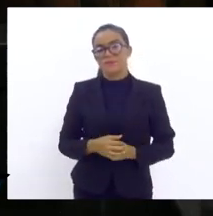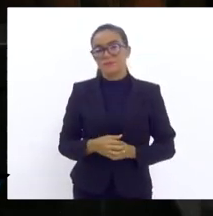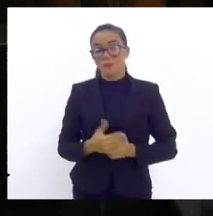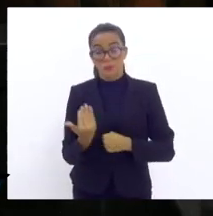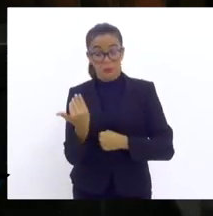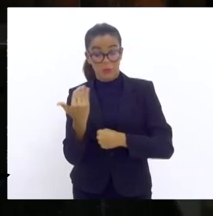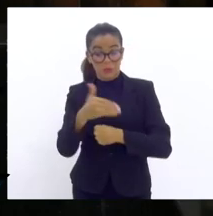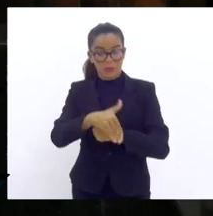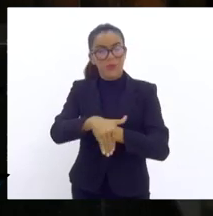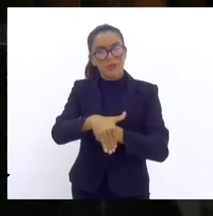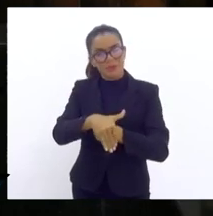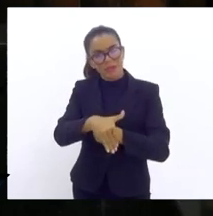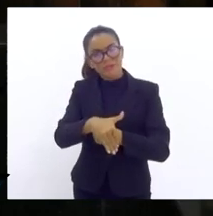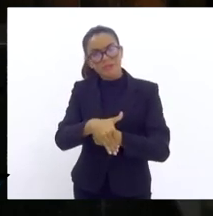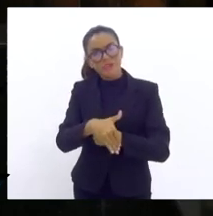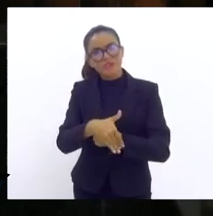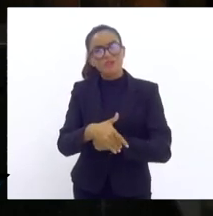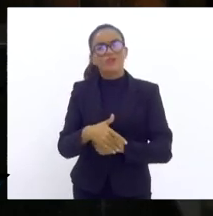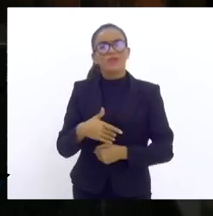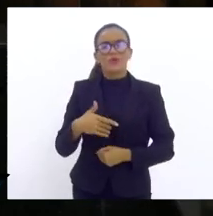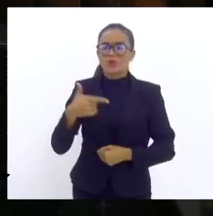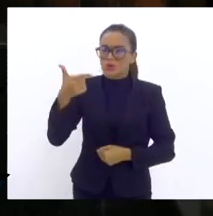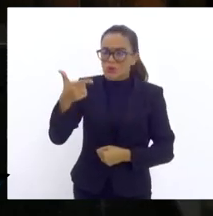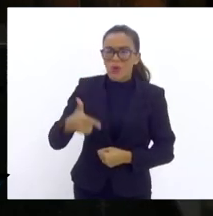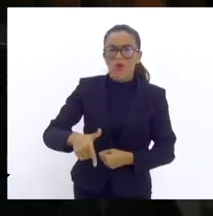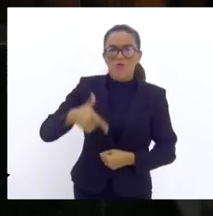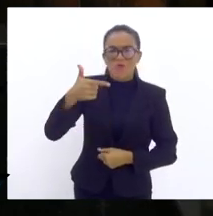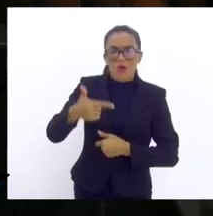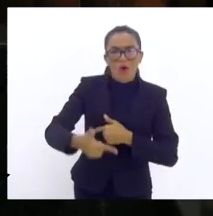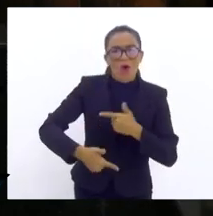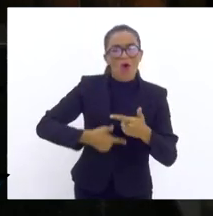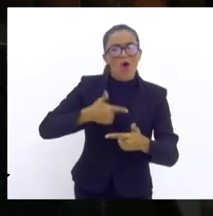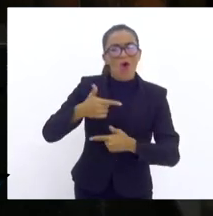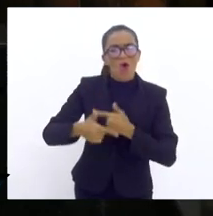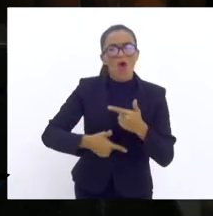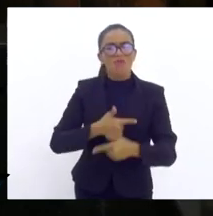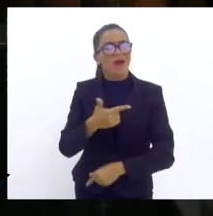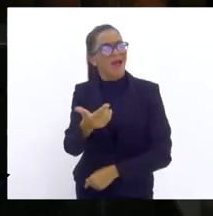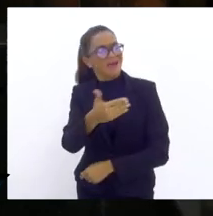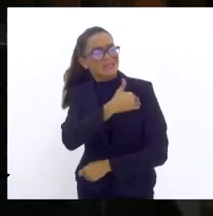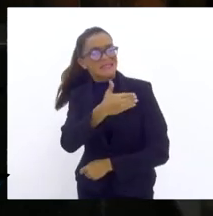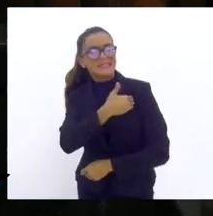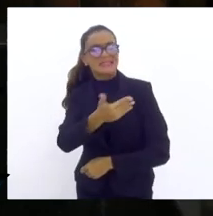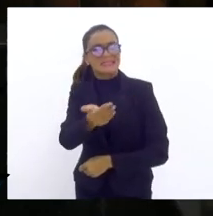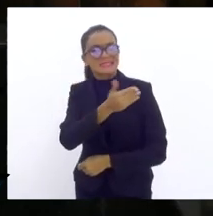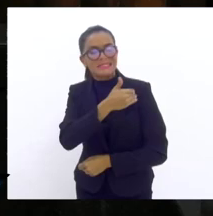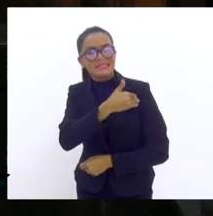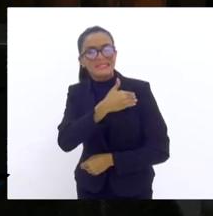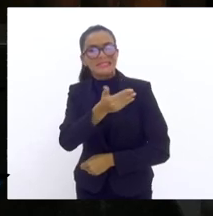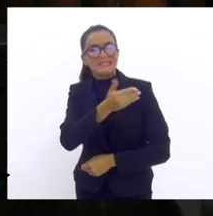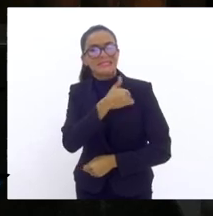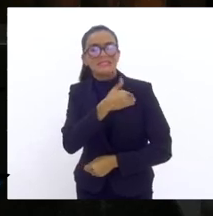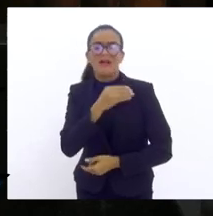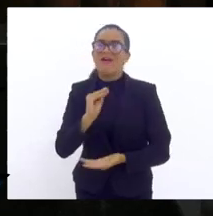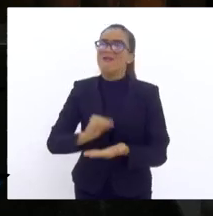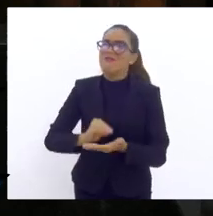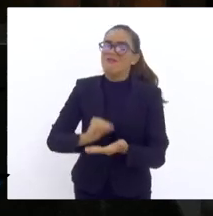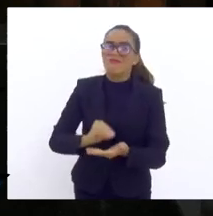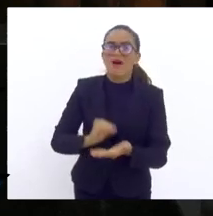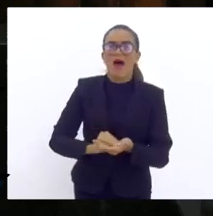taxistas vêm sucessivamente cobrando, porque falta o poder executivo regulamentar.